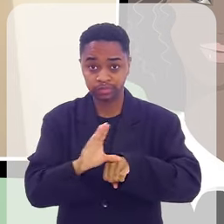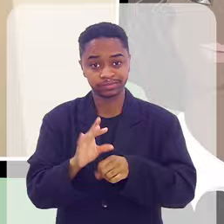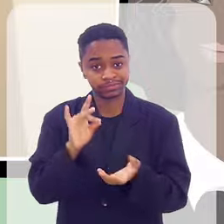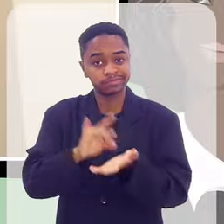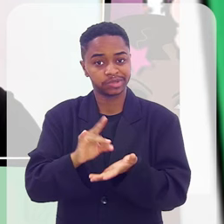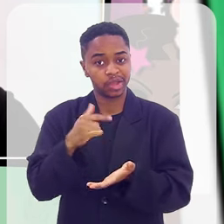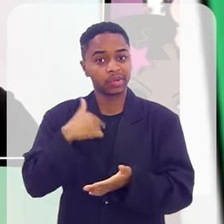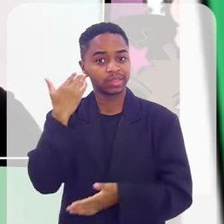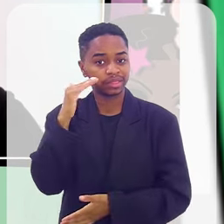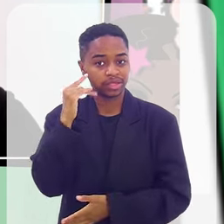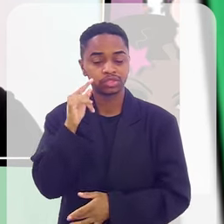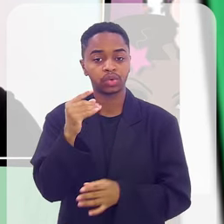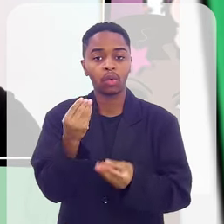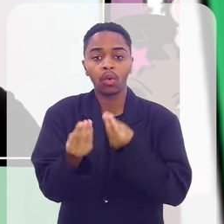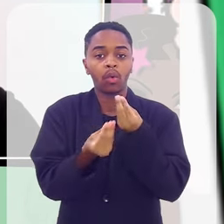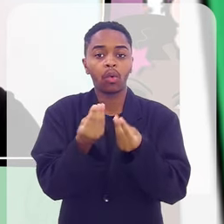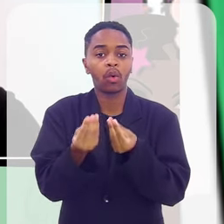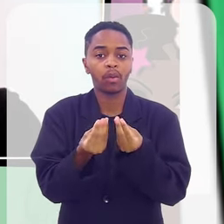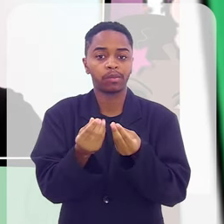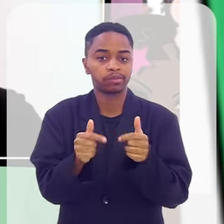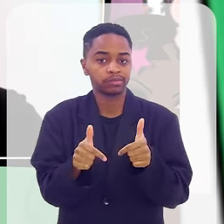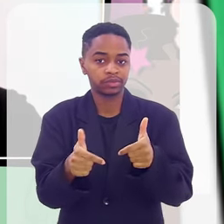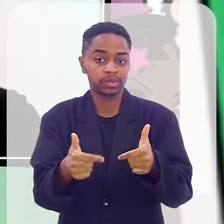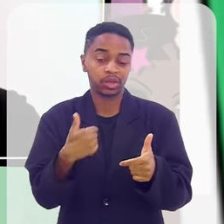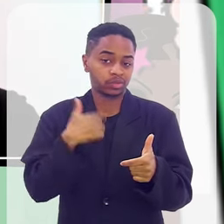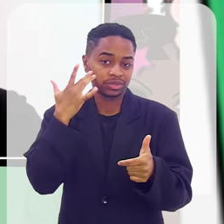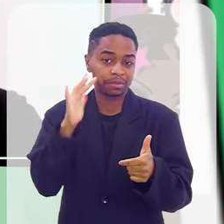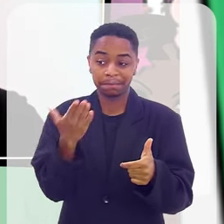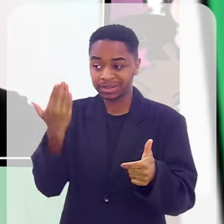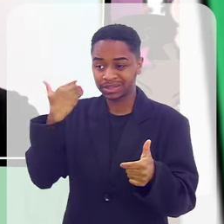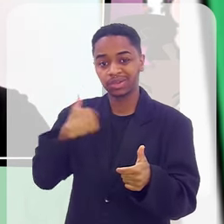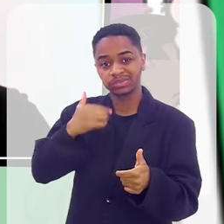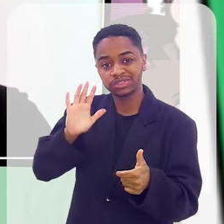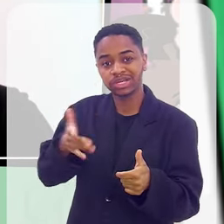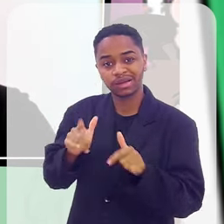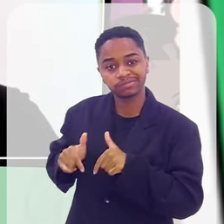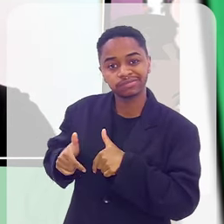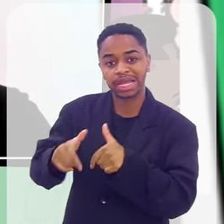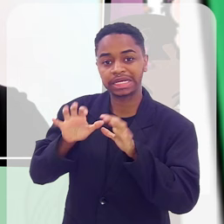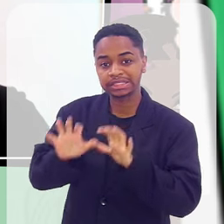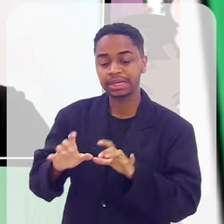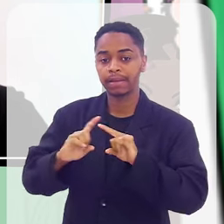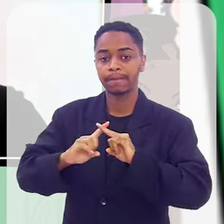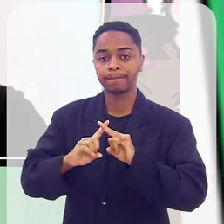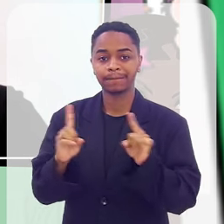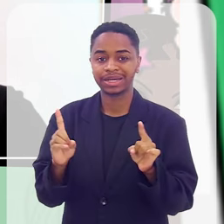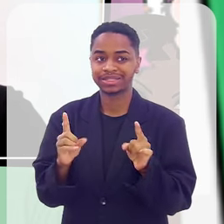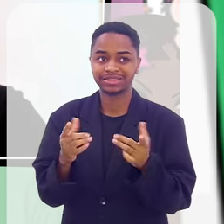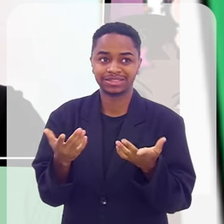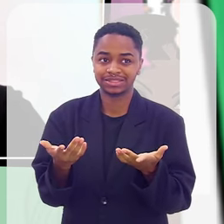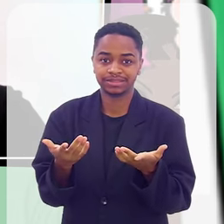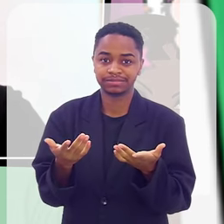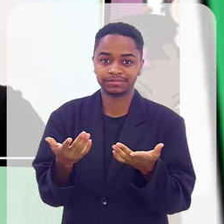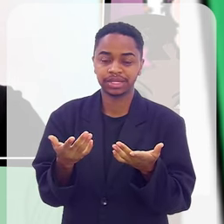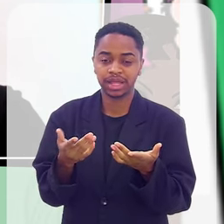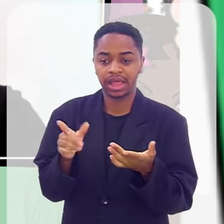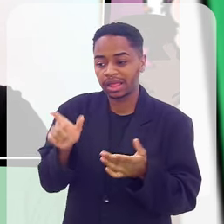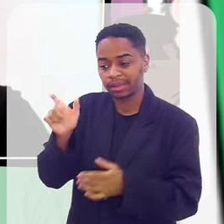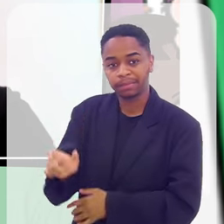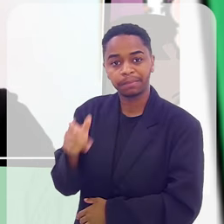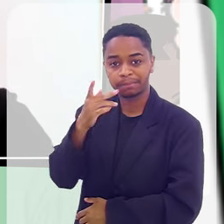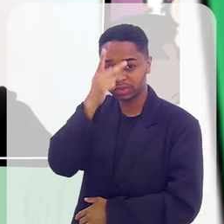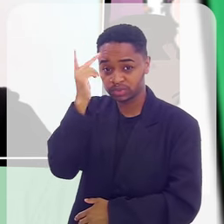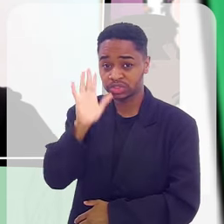Compassiva. E eu fazia já cuidado paliativo e não sabia que eu cuidava de uma pessoa que era totalmente doente, muito,